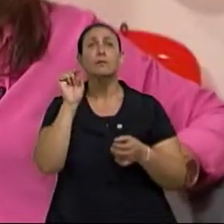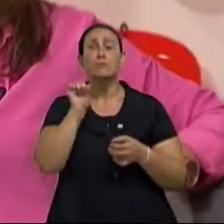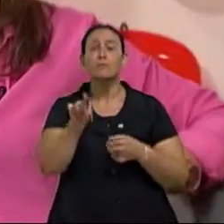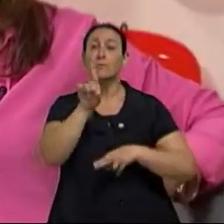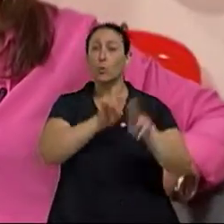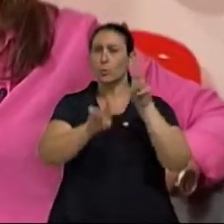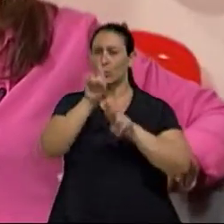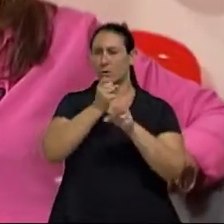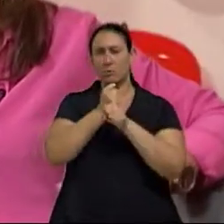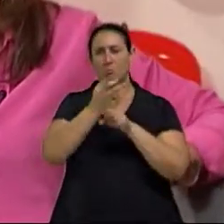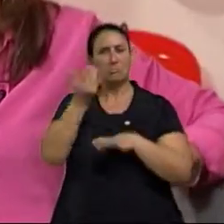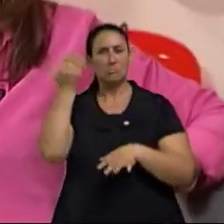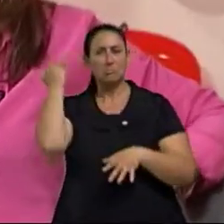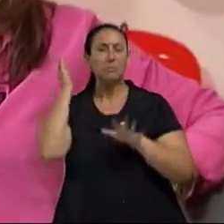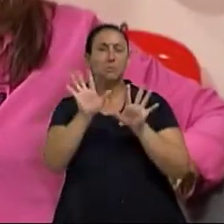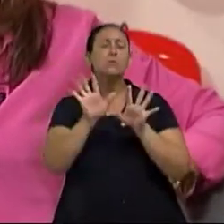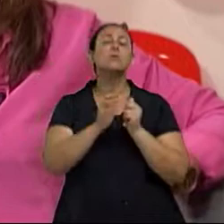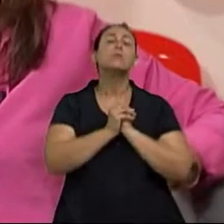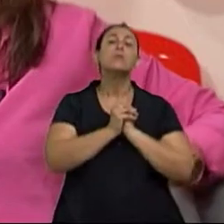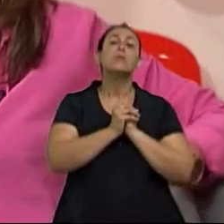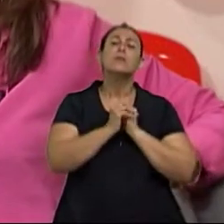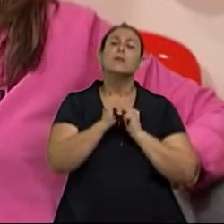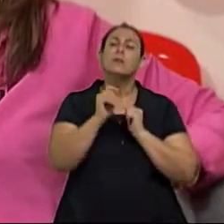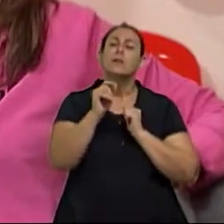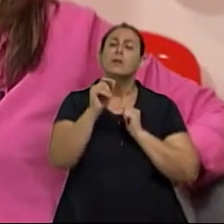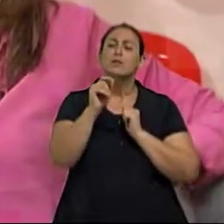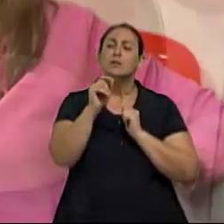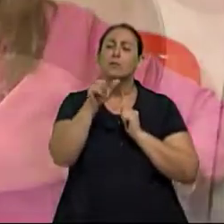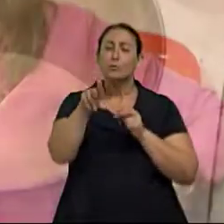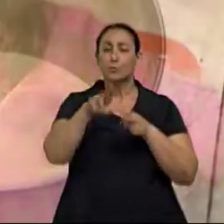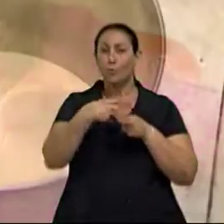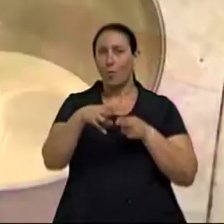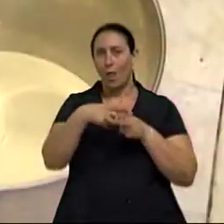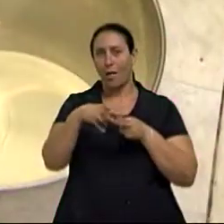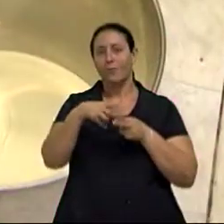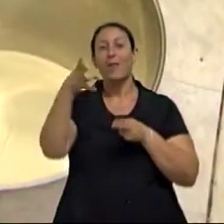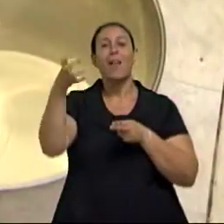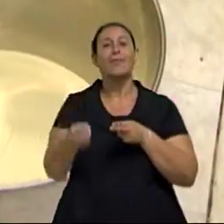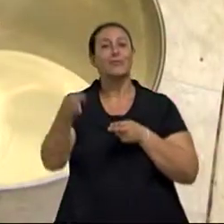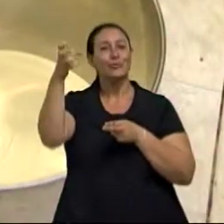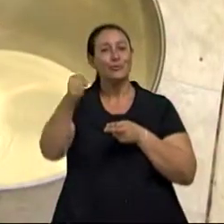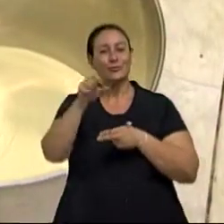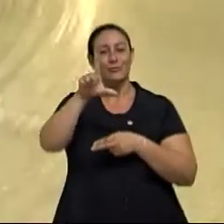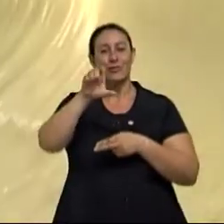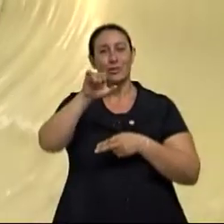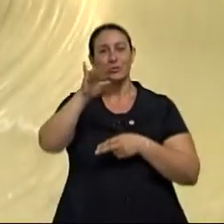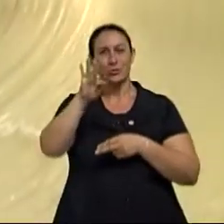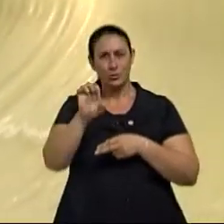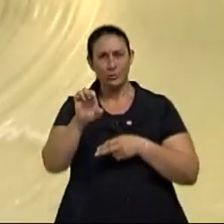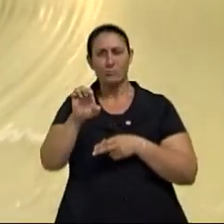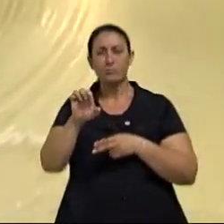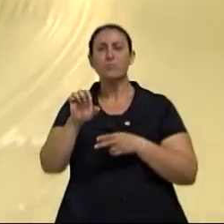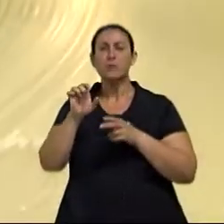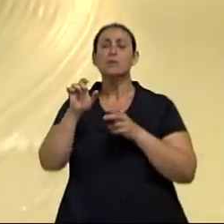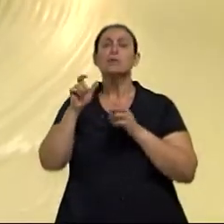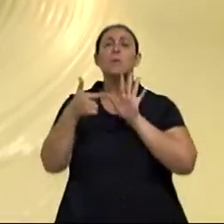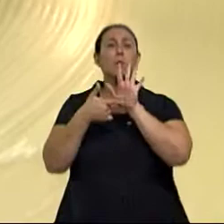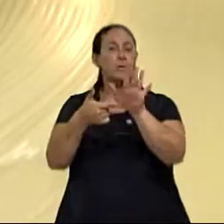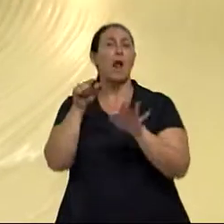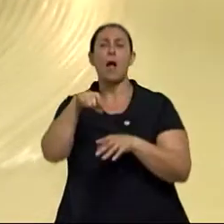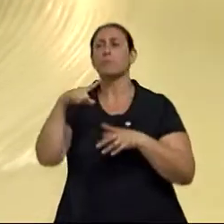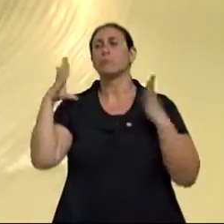alguns anos atrás, o chocolate ao leite, que era o preferido, mas com a divulgação dessas pesquisas,